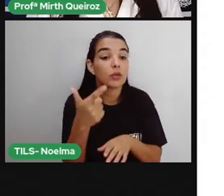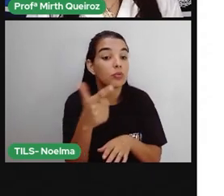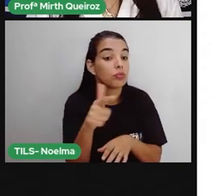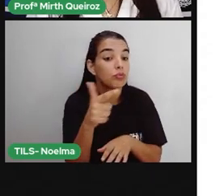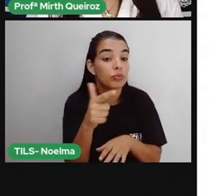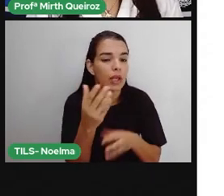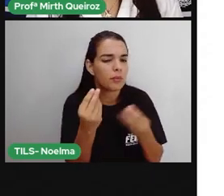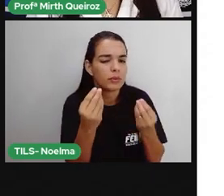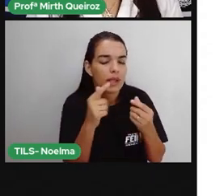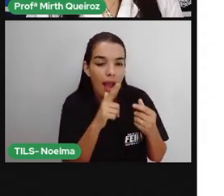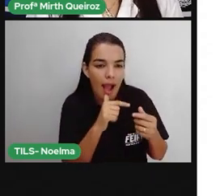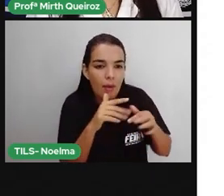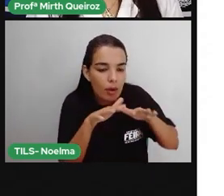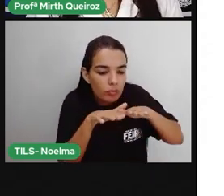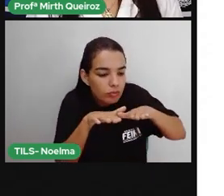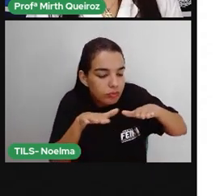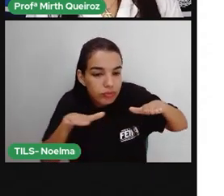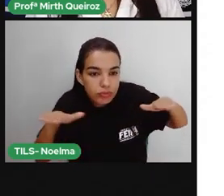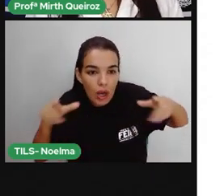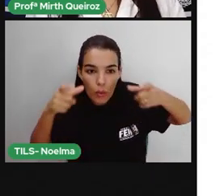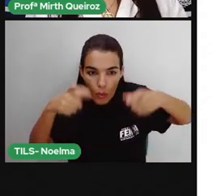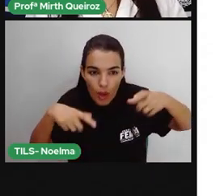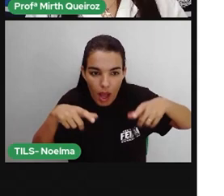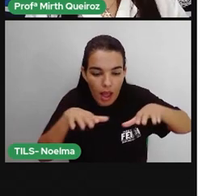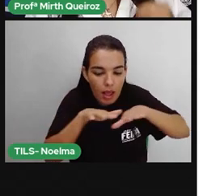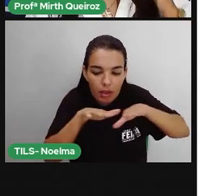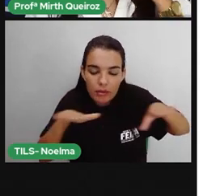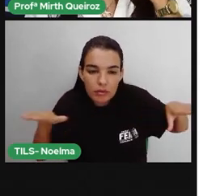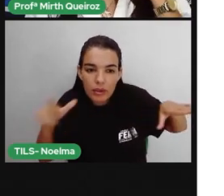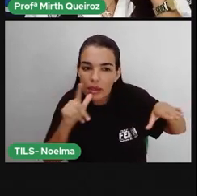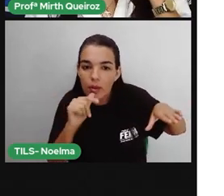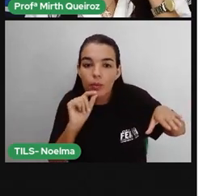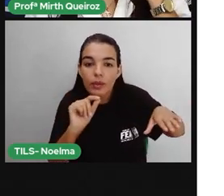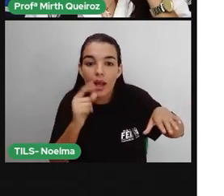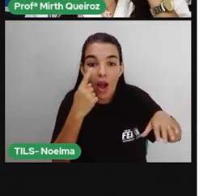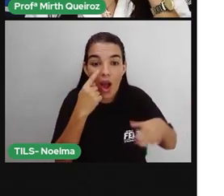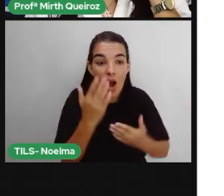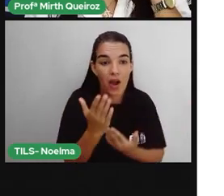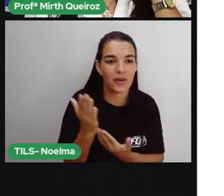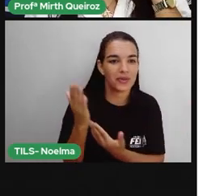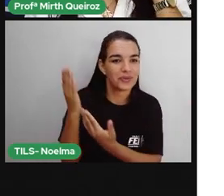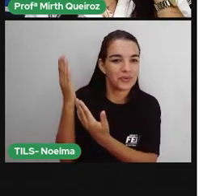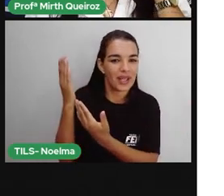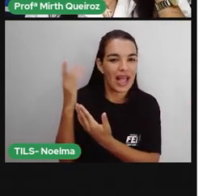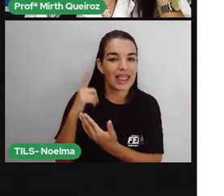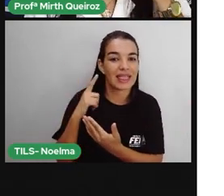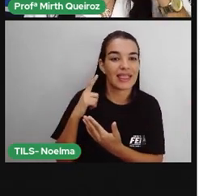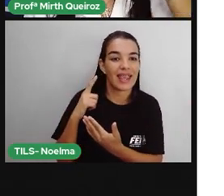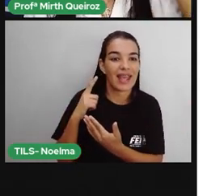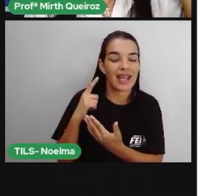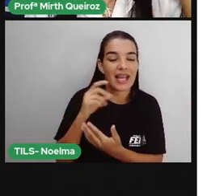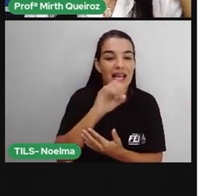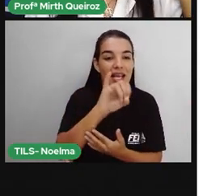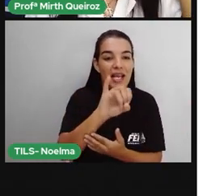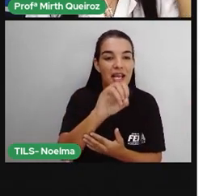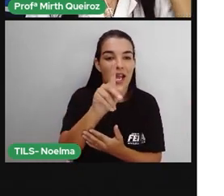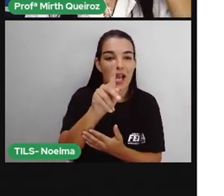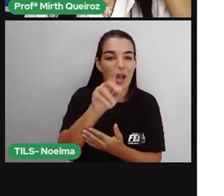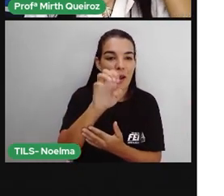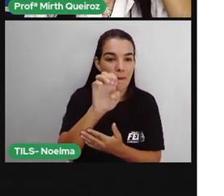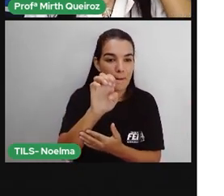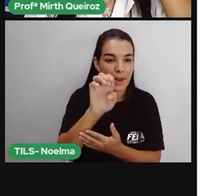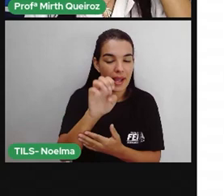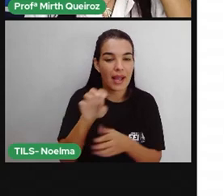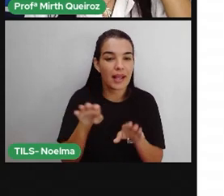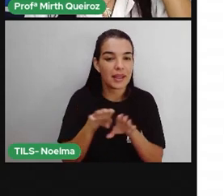tão alagadas, há a presença de árvores do Cerrado, que é o caso aí dos IPs e Buritis.